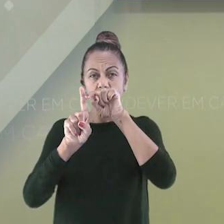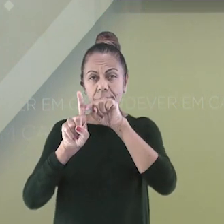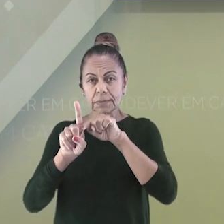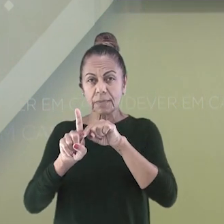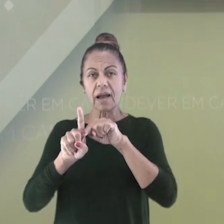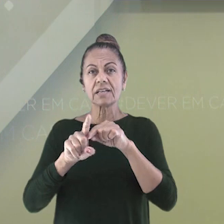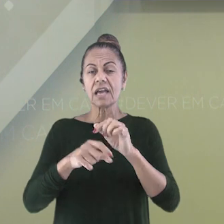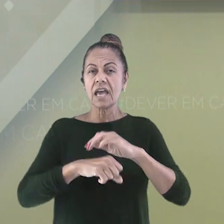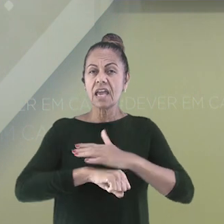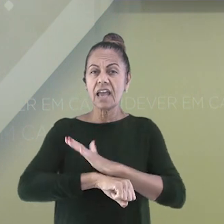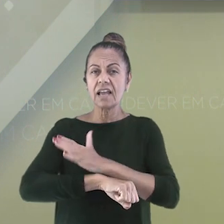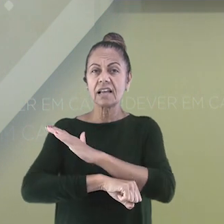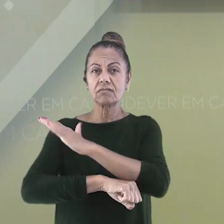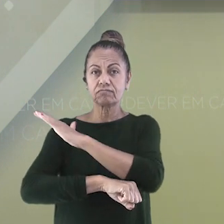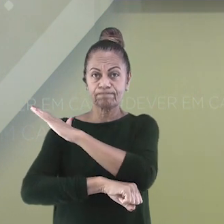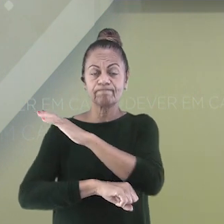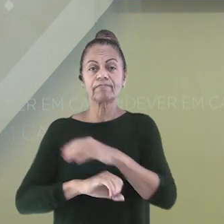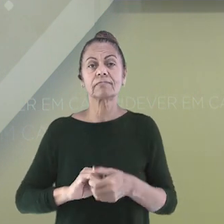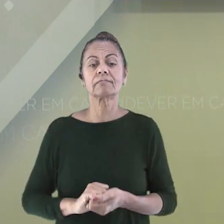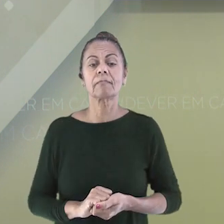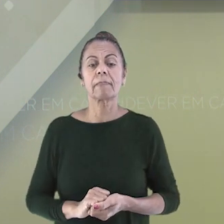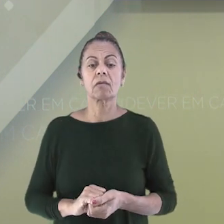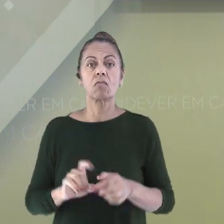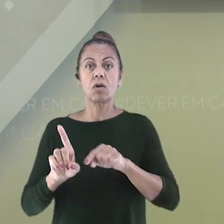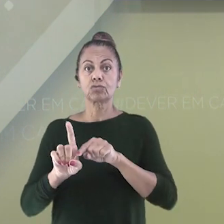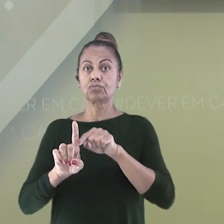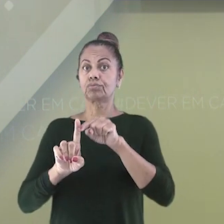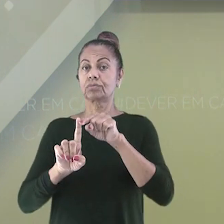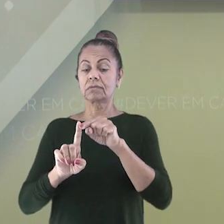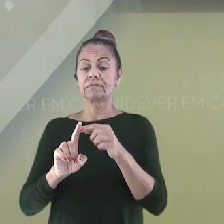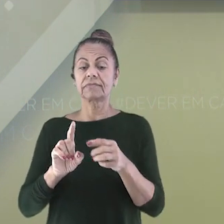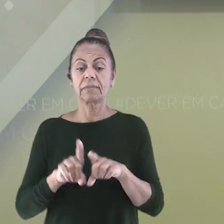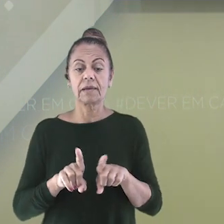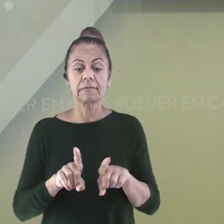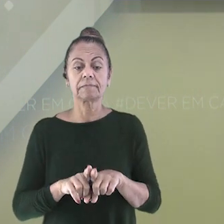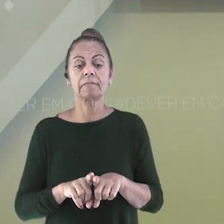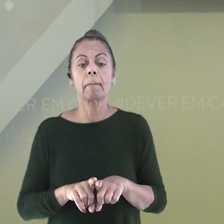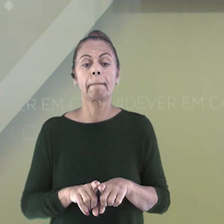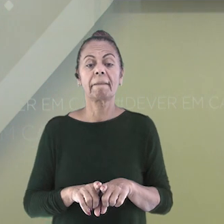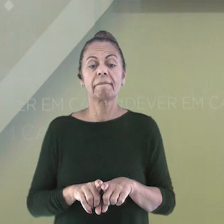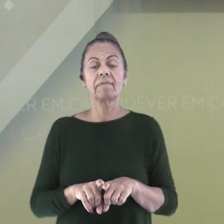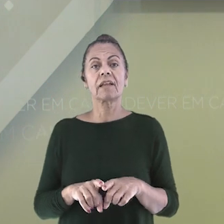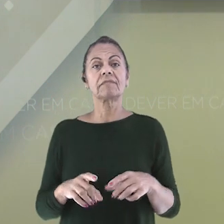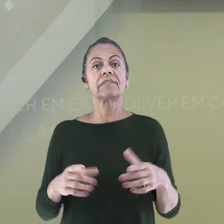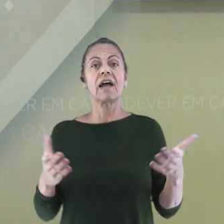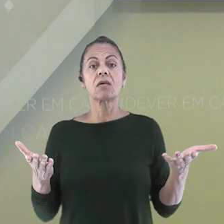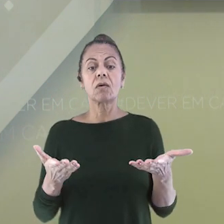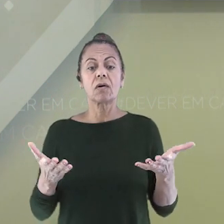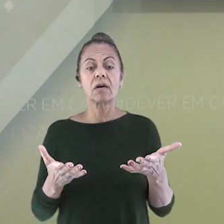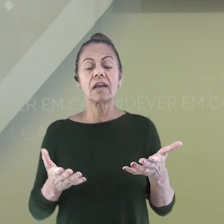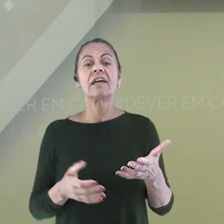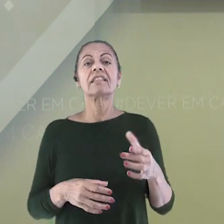relevos com altitude elevada. Vejam os estados que compõem essa região. Temos aqui o Rio